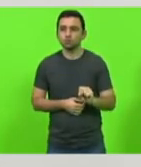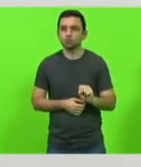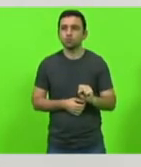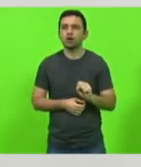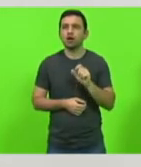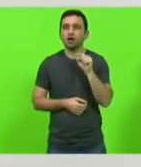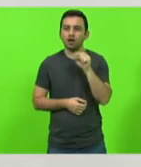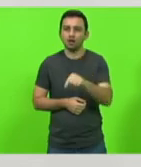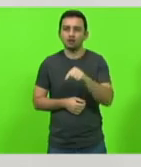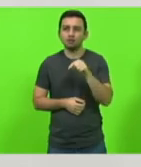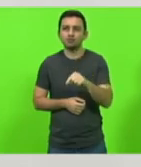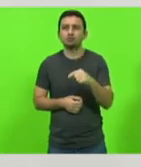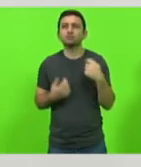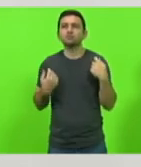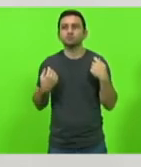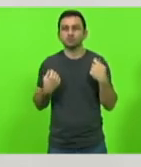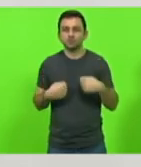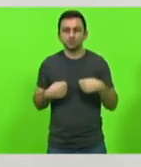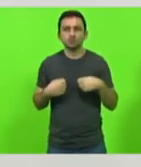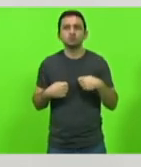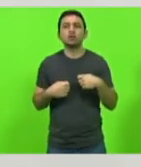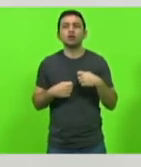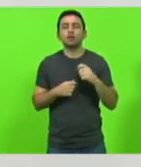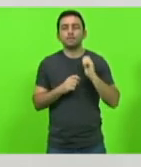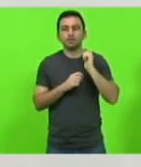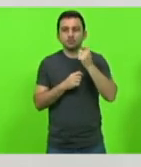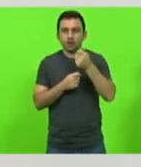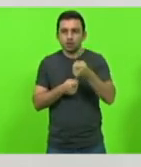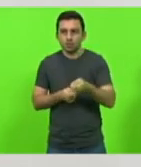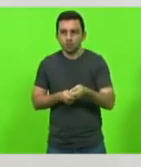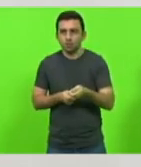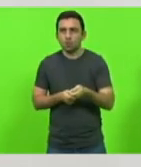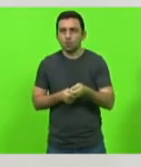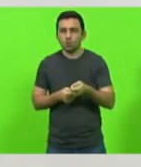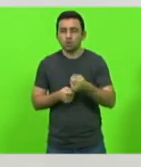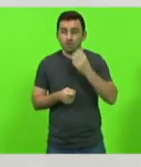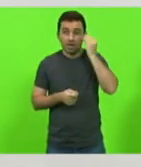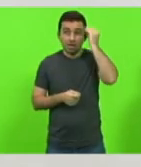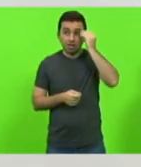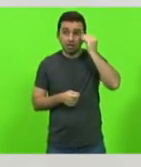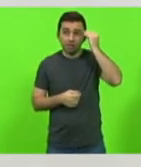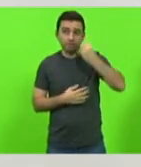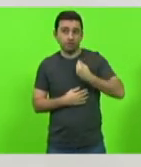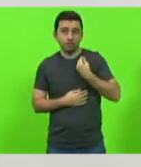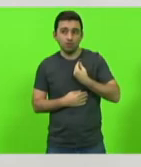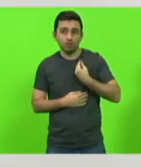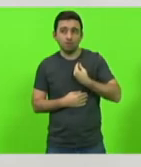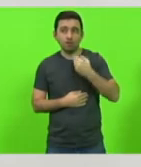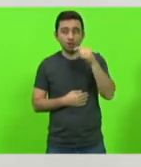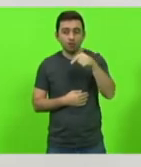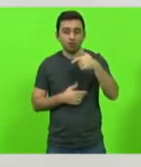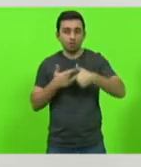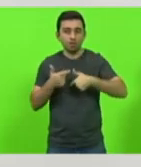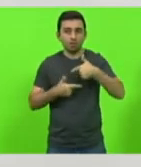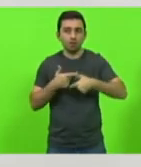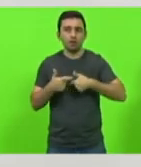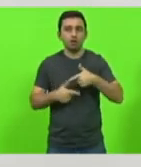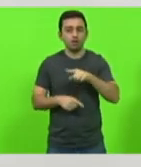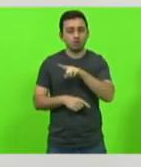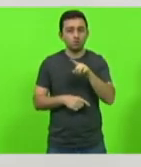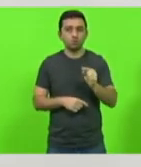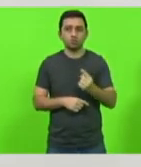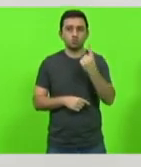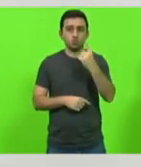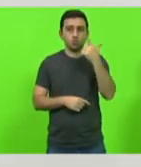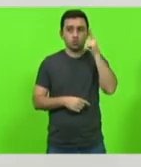é a necessidade de pescadores experientes que vivem e trabalham naquela região são os únicos que conseguem